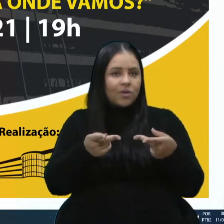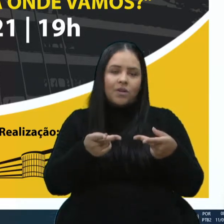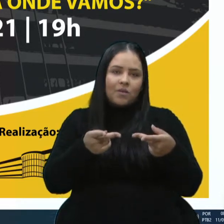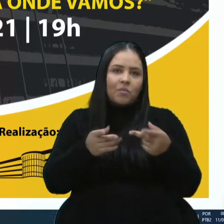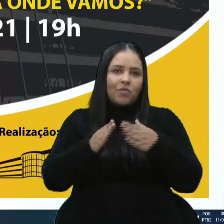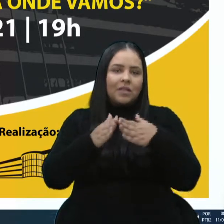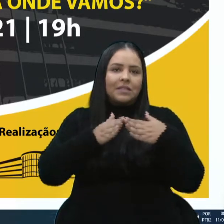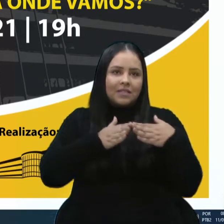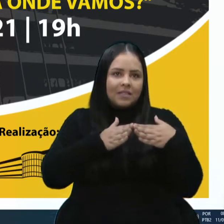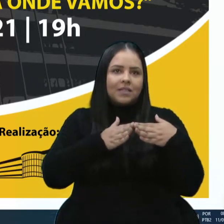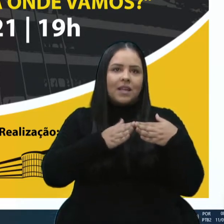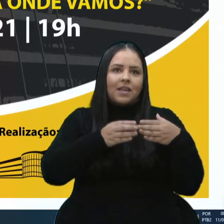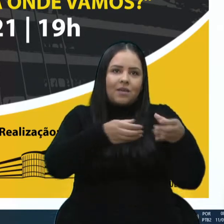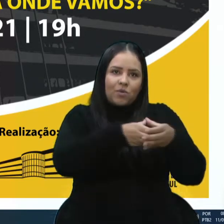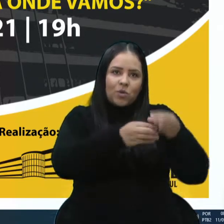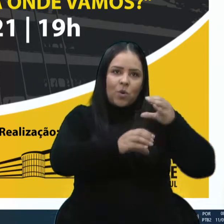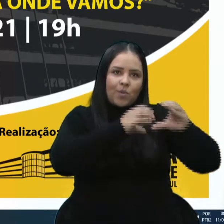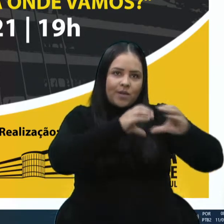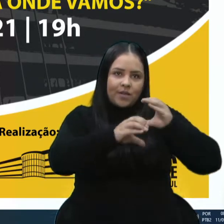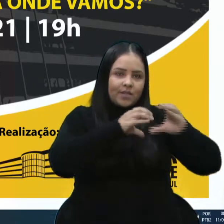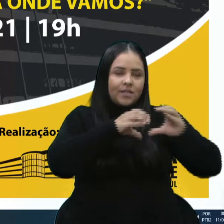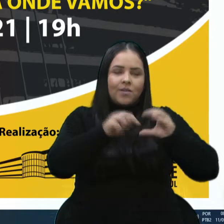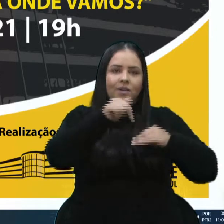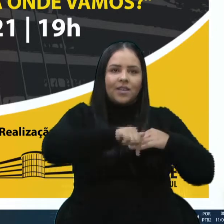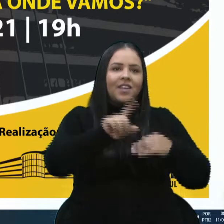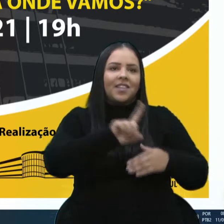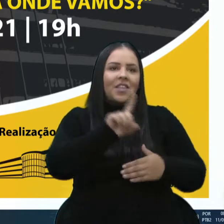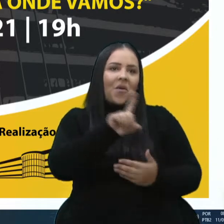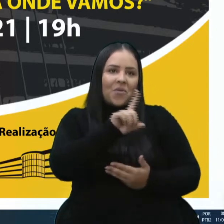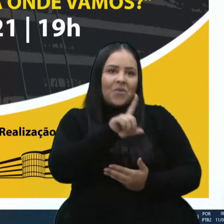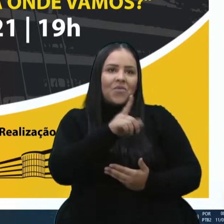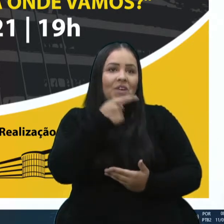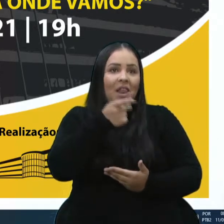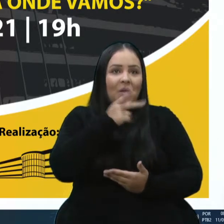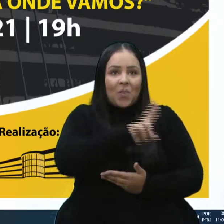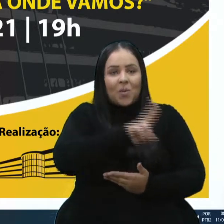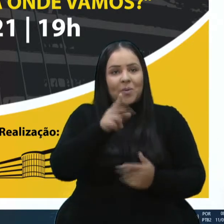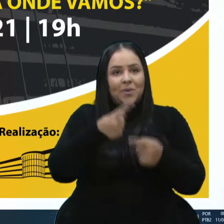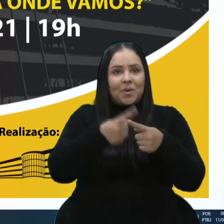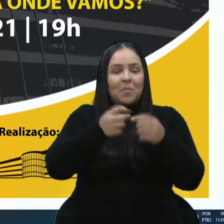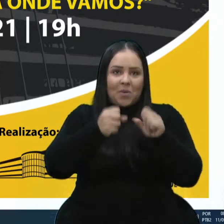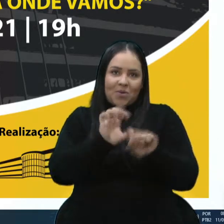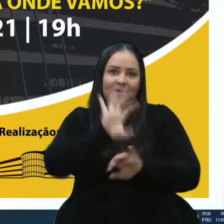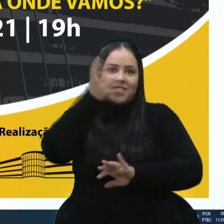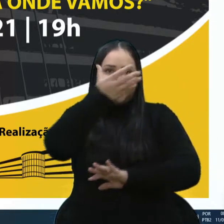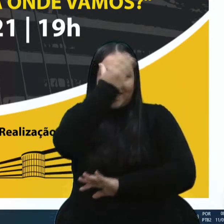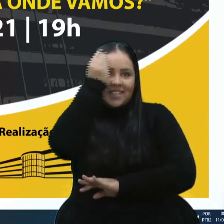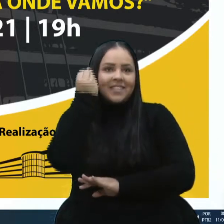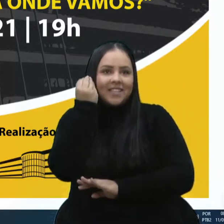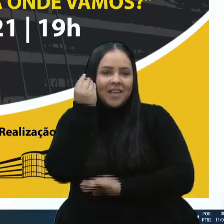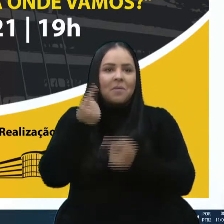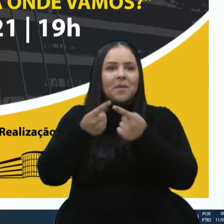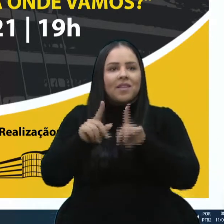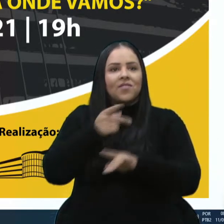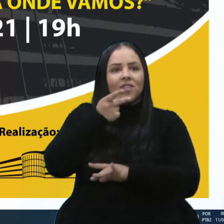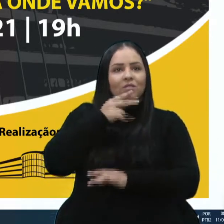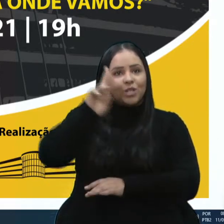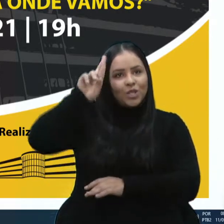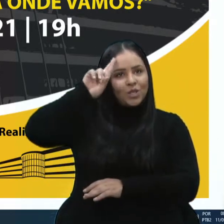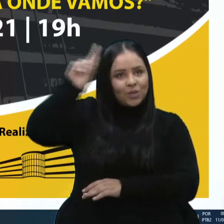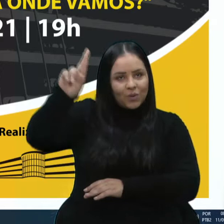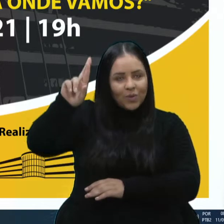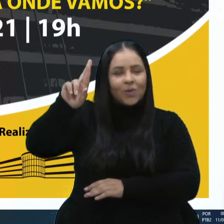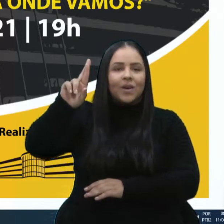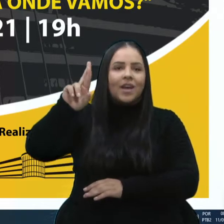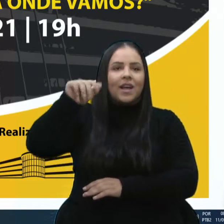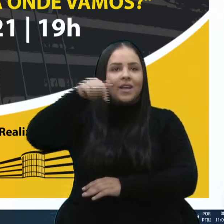nossa casa, e aqui para não citar todos, não correr o risco de esquecer alguém, eu cito o diretor de comunicação da Câmara de Vereadores de